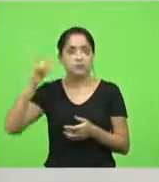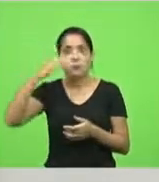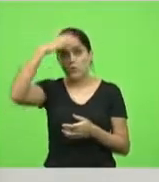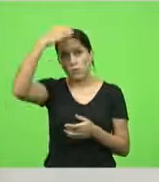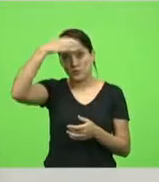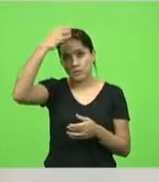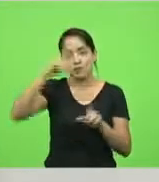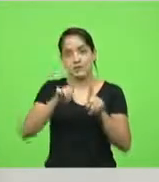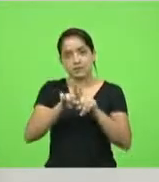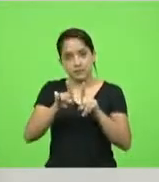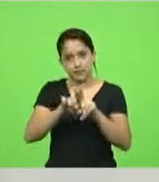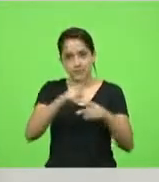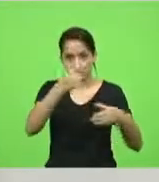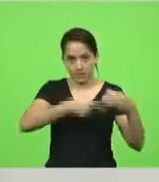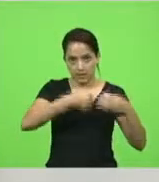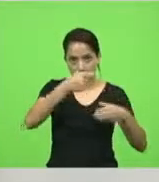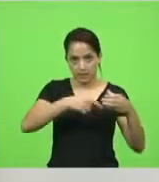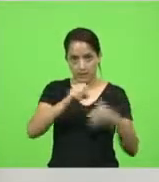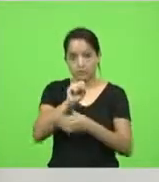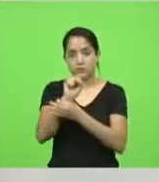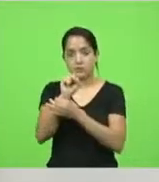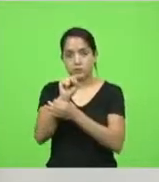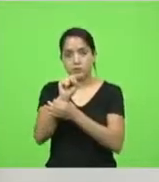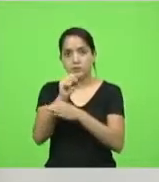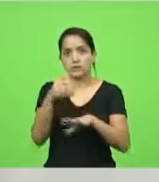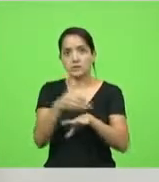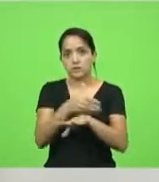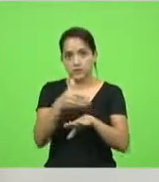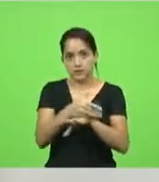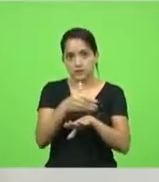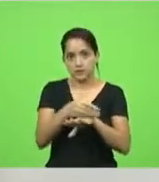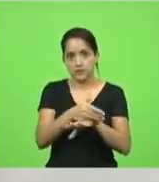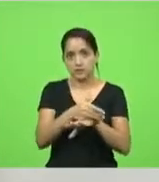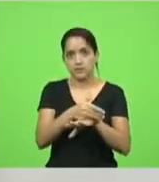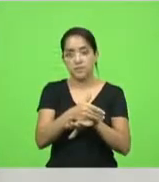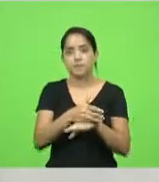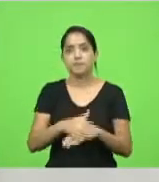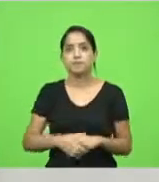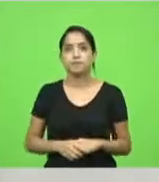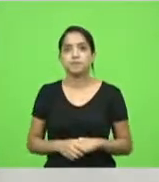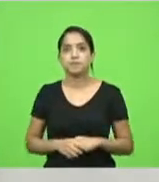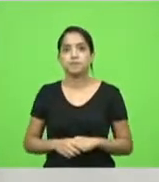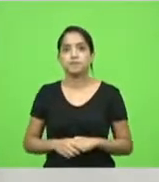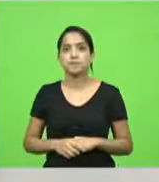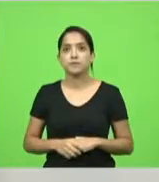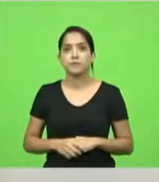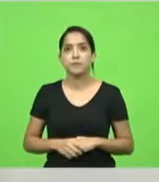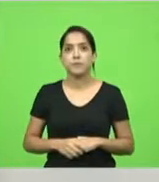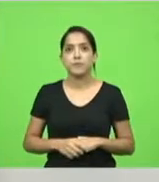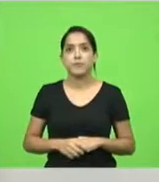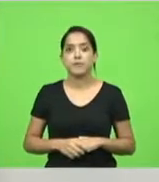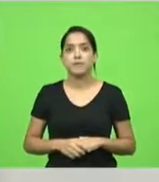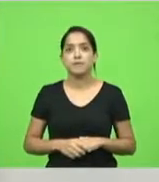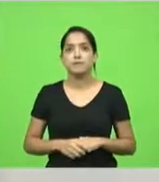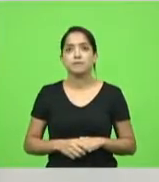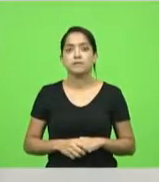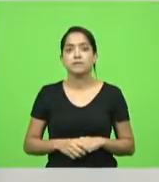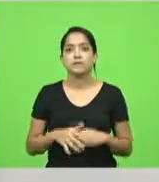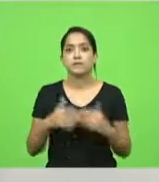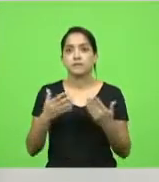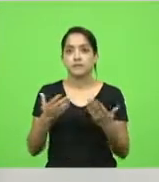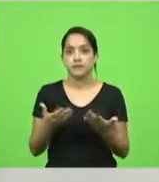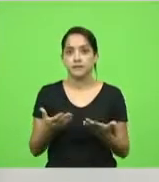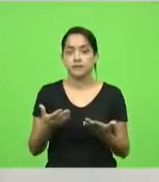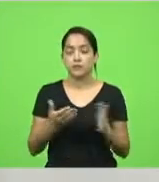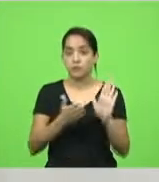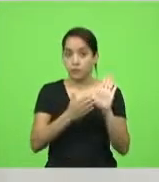é o da comissão de segurança, né? O deputado sargento Lima também é? Não. Não? Mas, então, eu vou